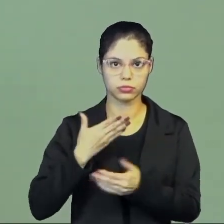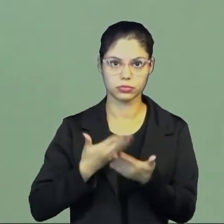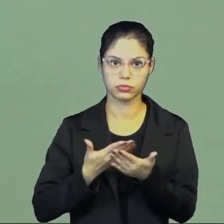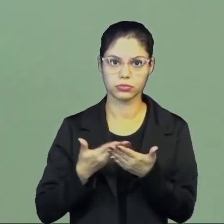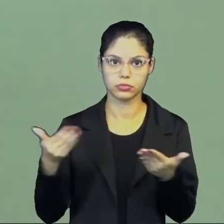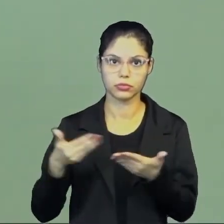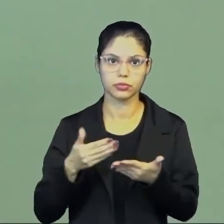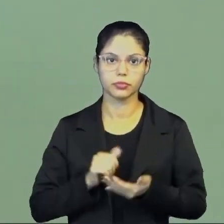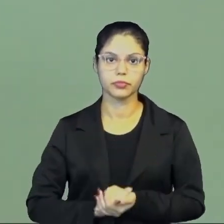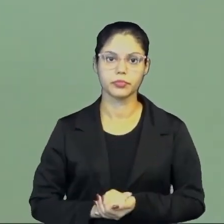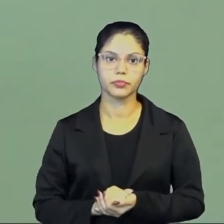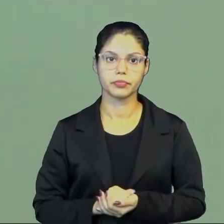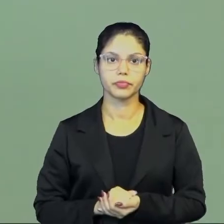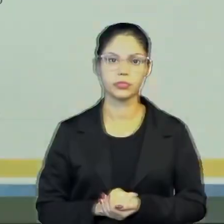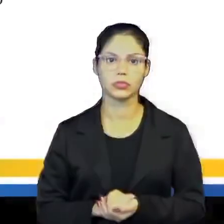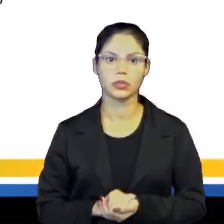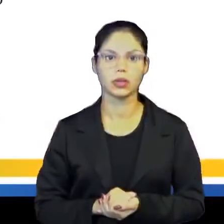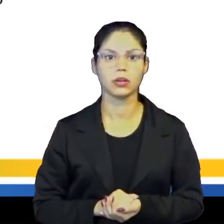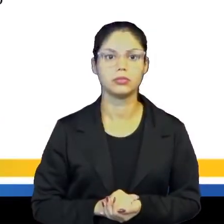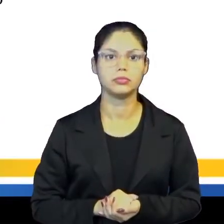do que nós estudamos na aula de hoje. Vamos lá?